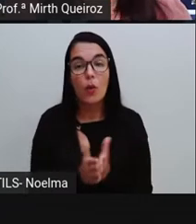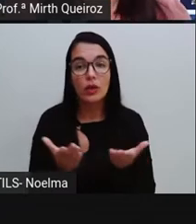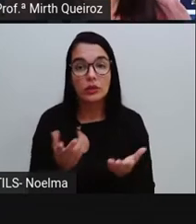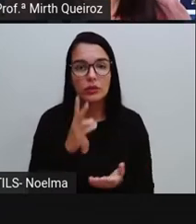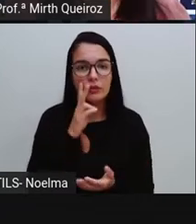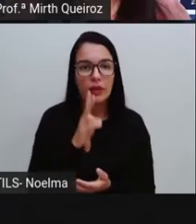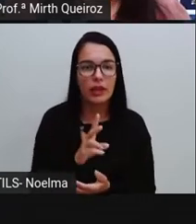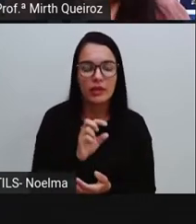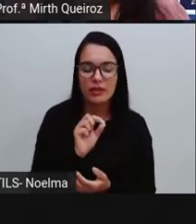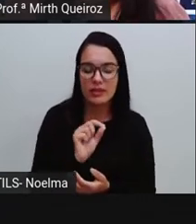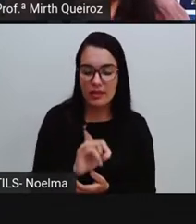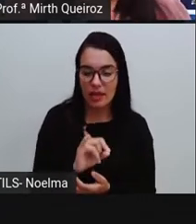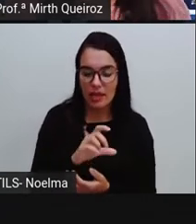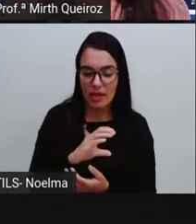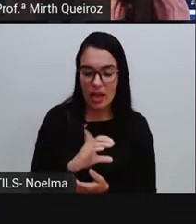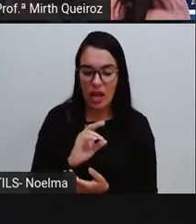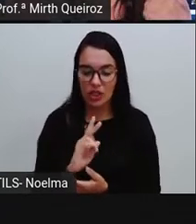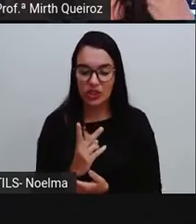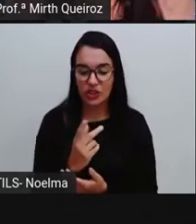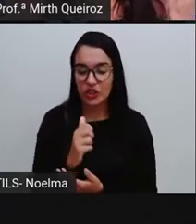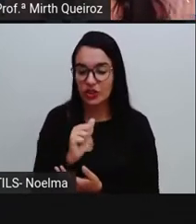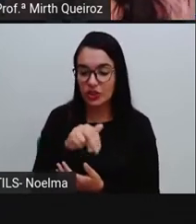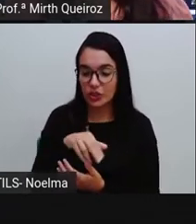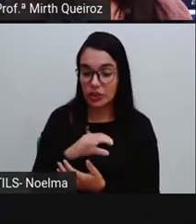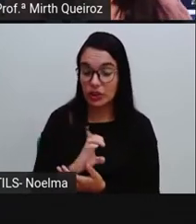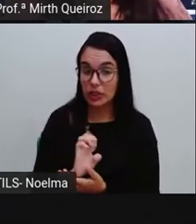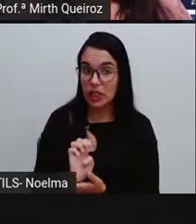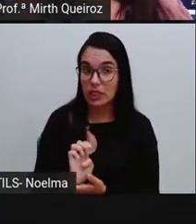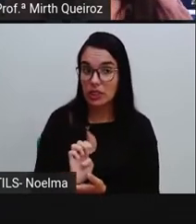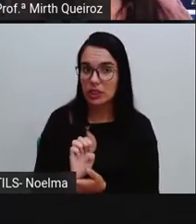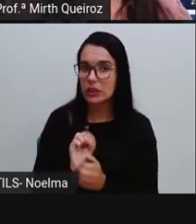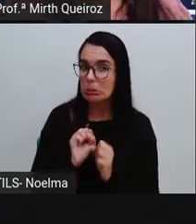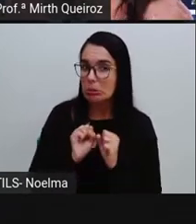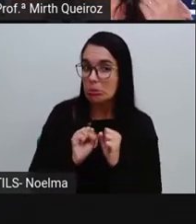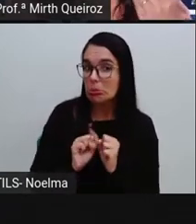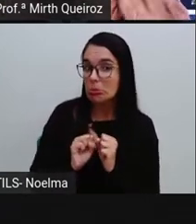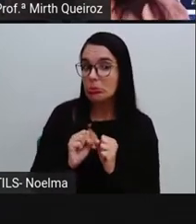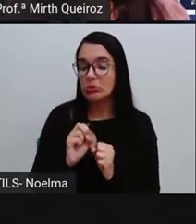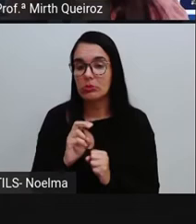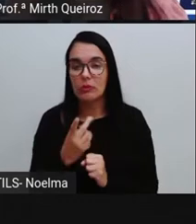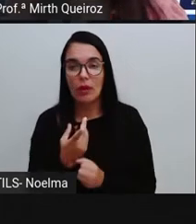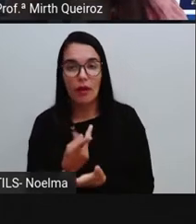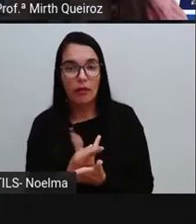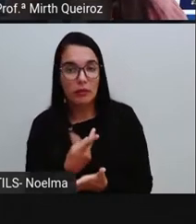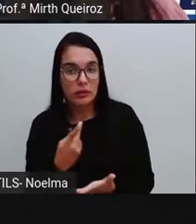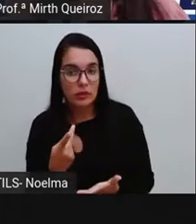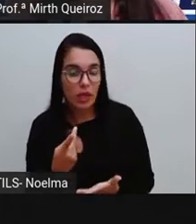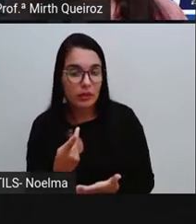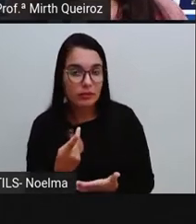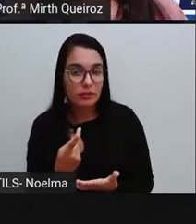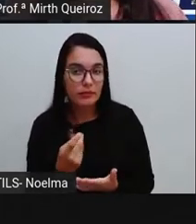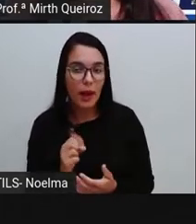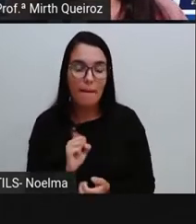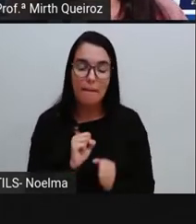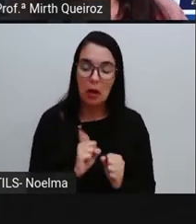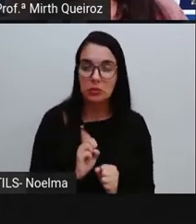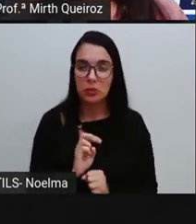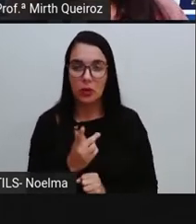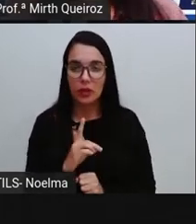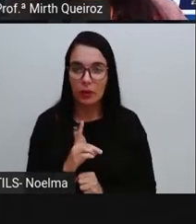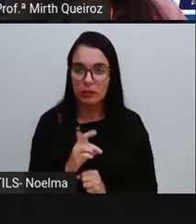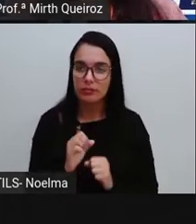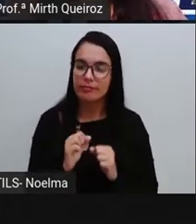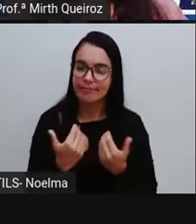evento acontecer, a chance de sair cara, a chance de sair coroa, nós já estamos falando sobre